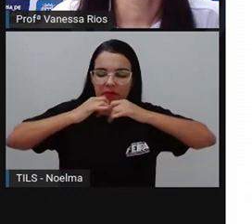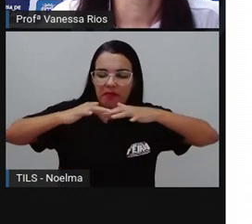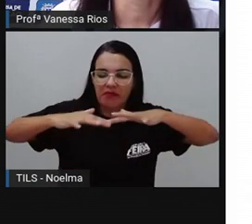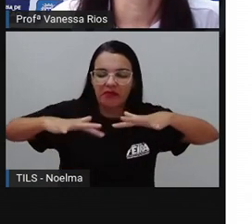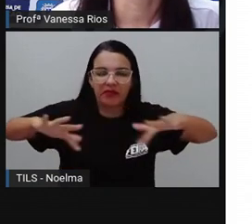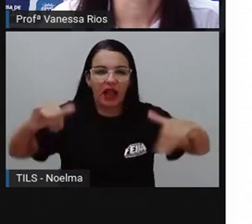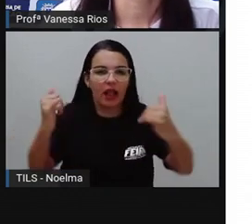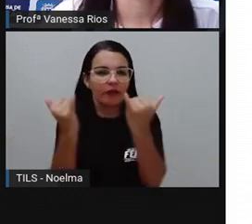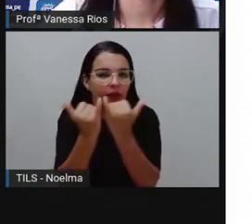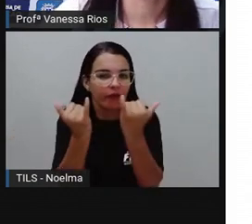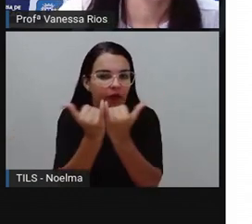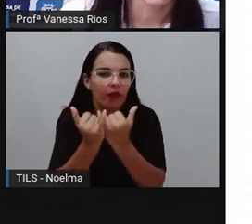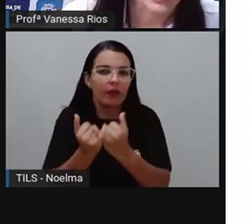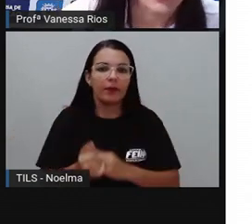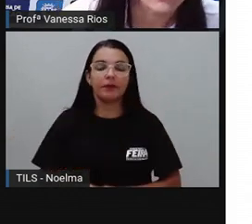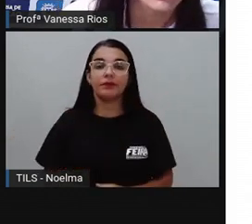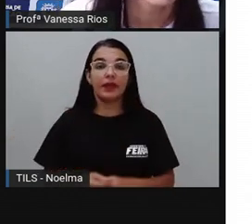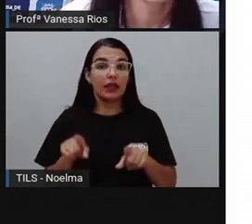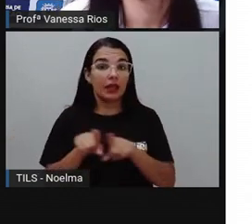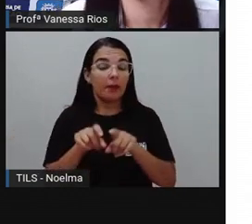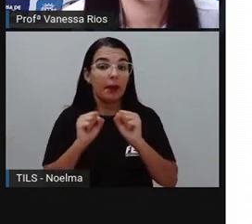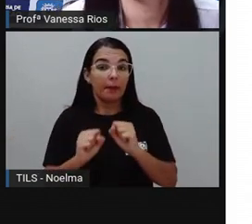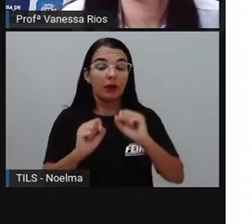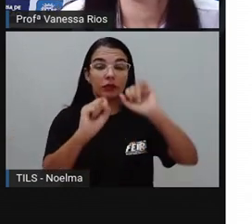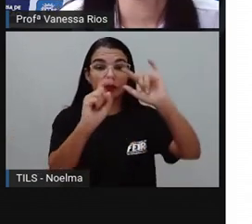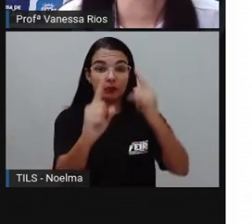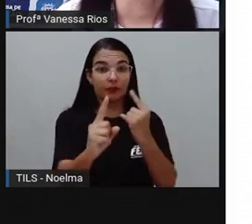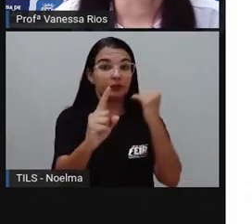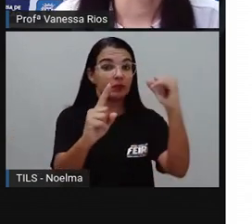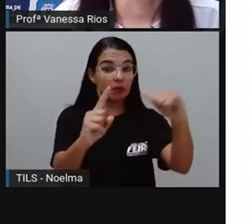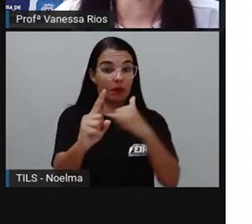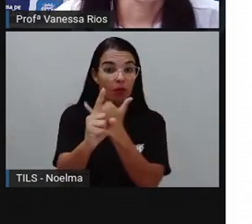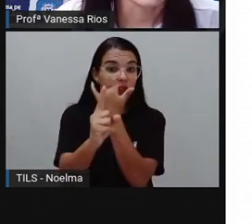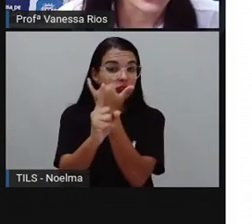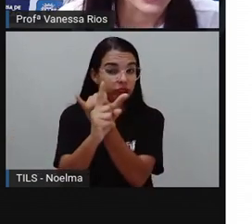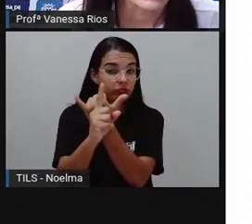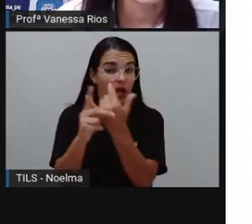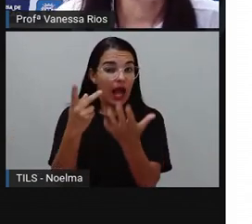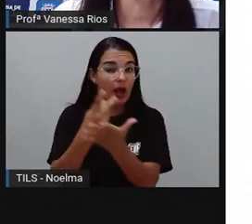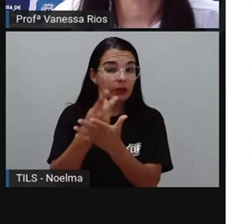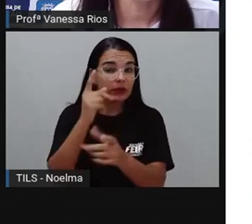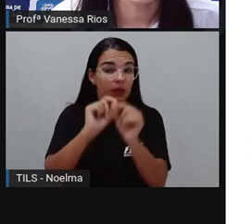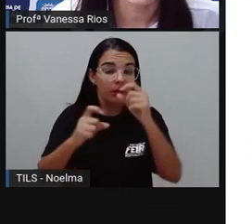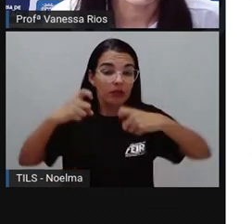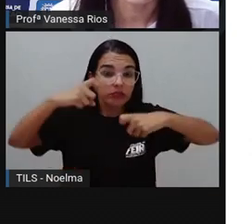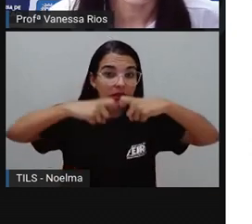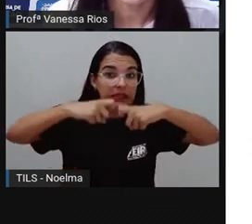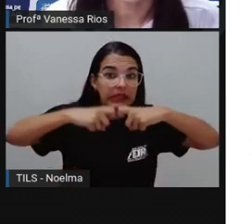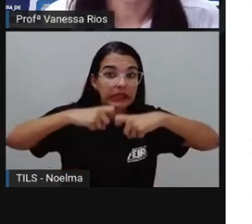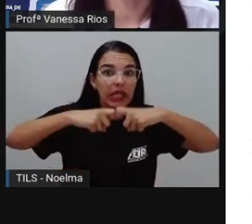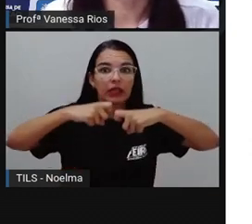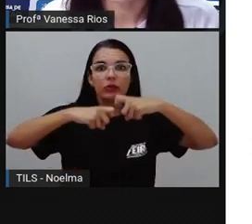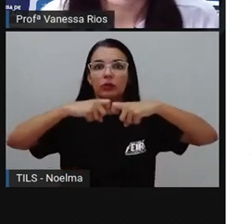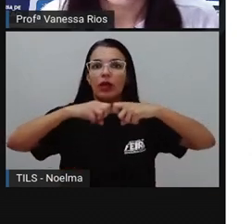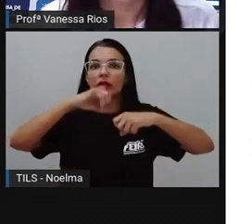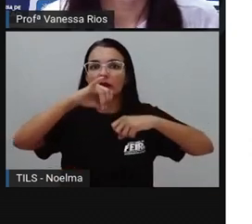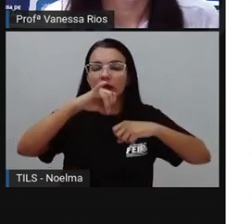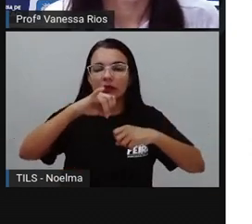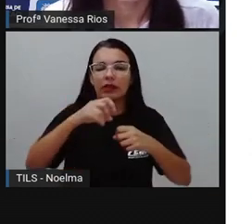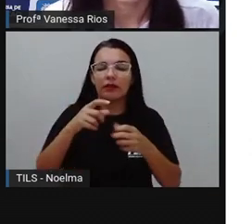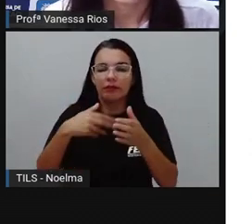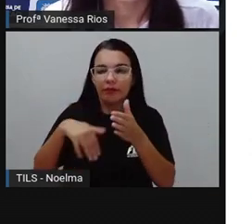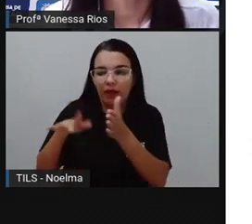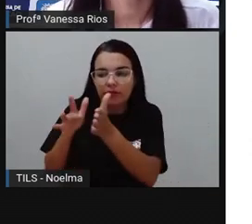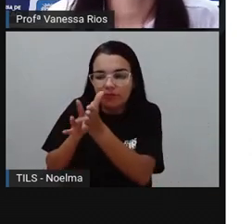bullying pode ainda ser sexual, quando está ligado aí a assediar, induzir ou abusar.